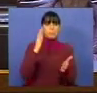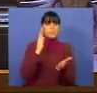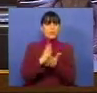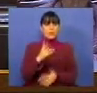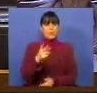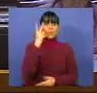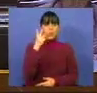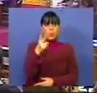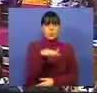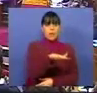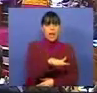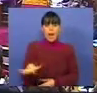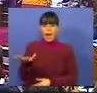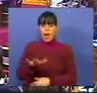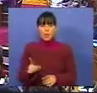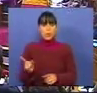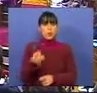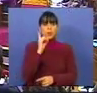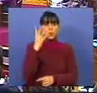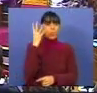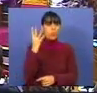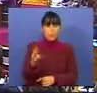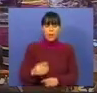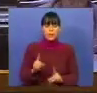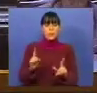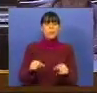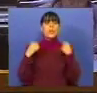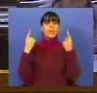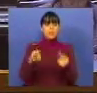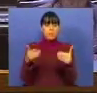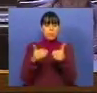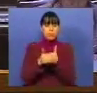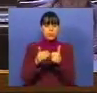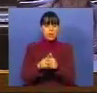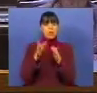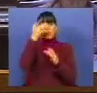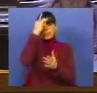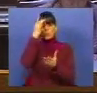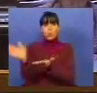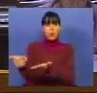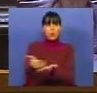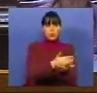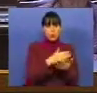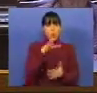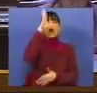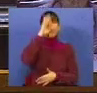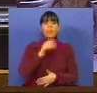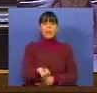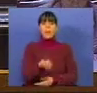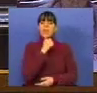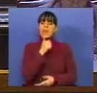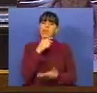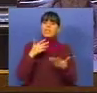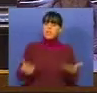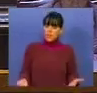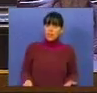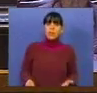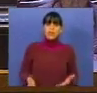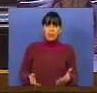para duas áreas e não para quatro. Porque depois do processo de consultas, o Governo decidiu